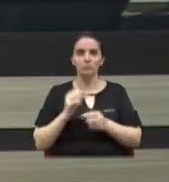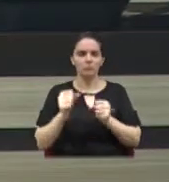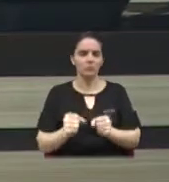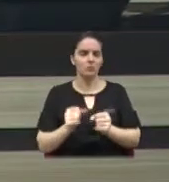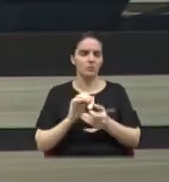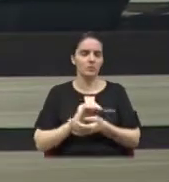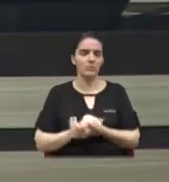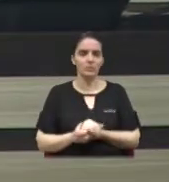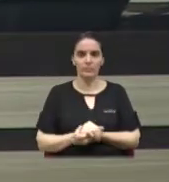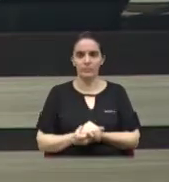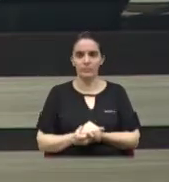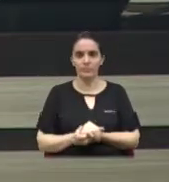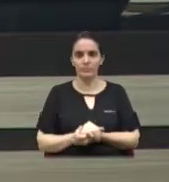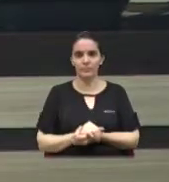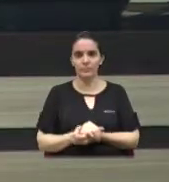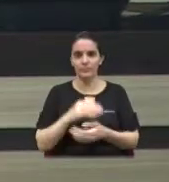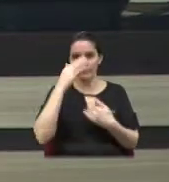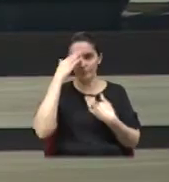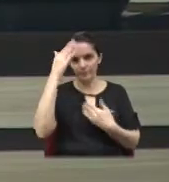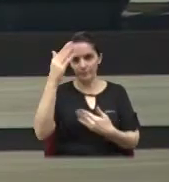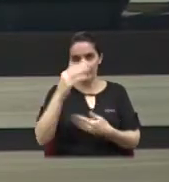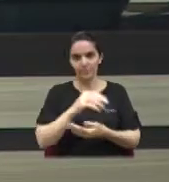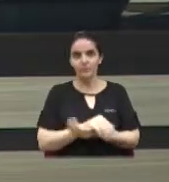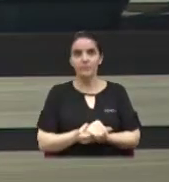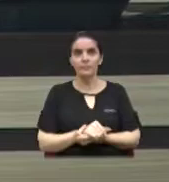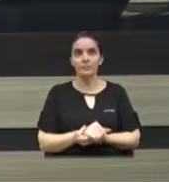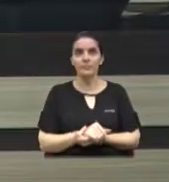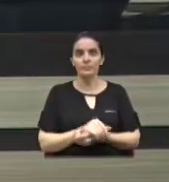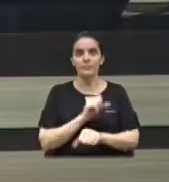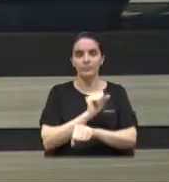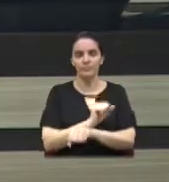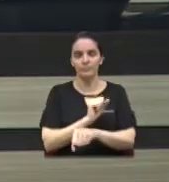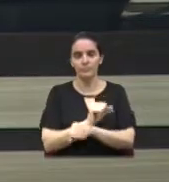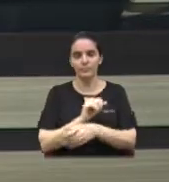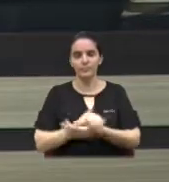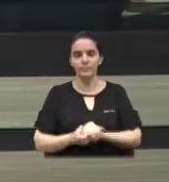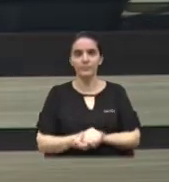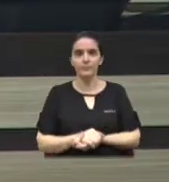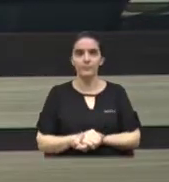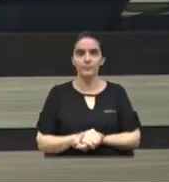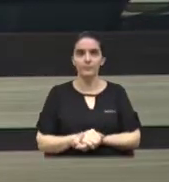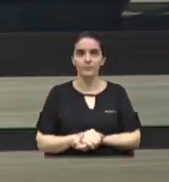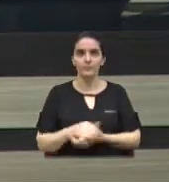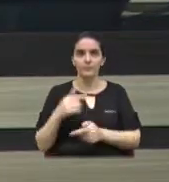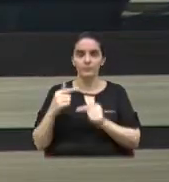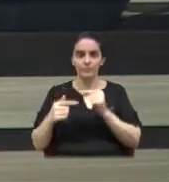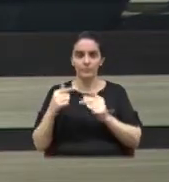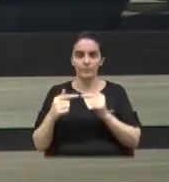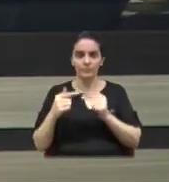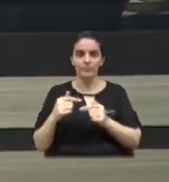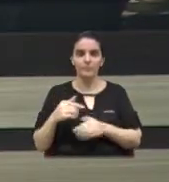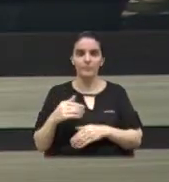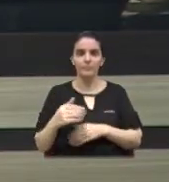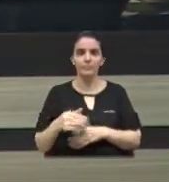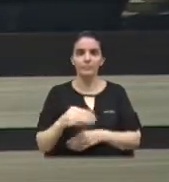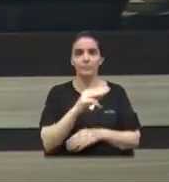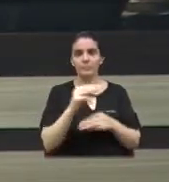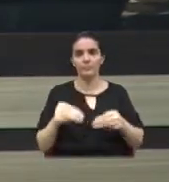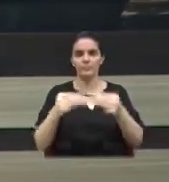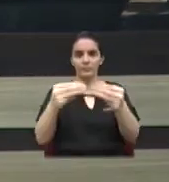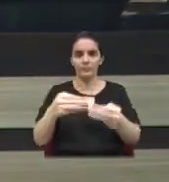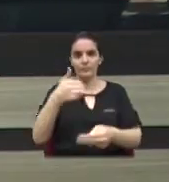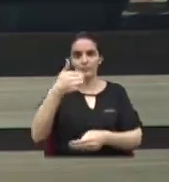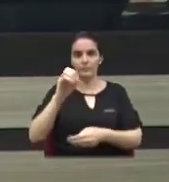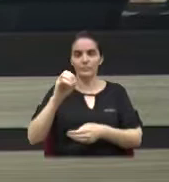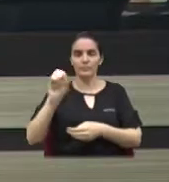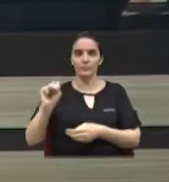esse... desse... Obrigado pela aprovação. aguardo, então, a moção. certo? Obrigado, presidente. Continua em discussão a moção 108.